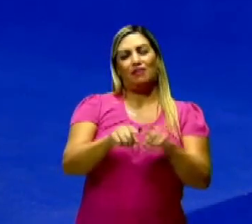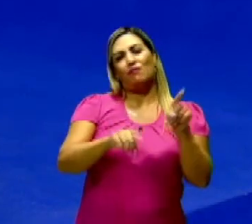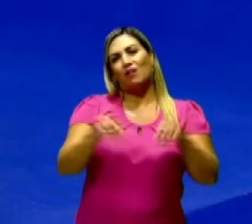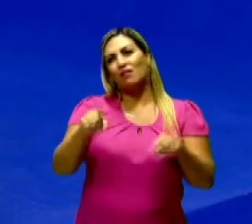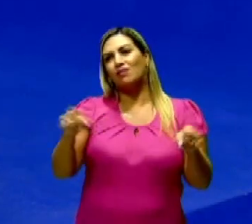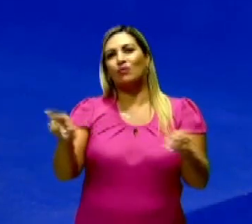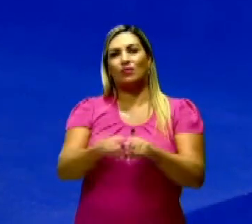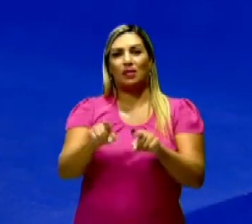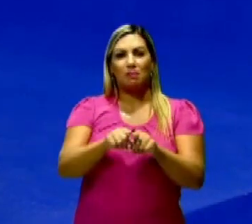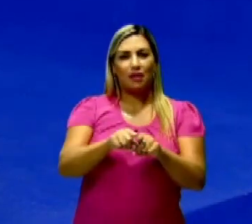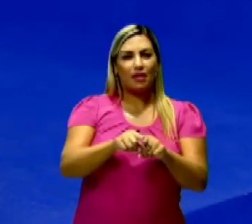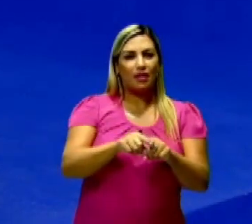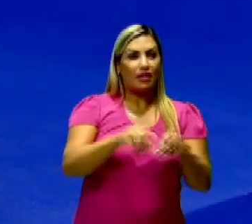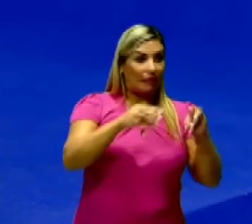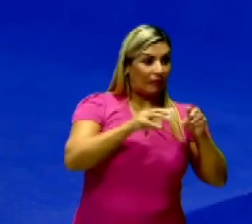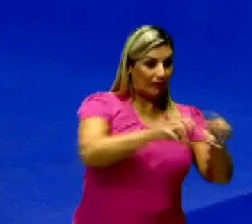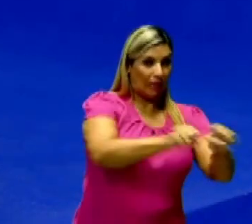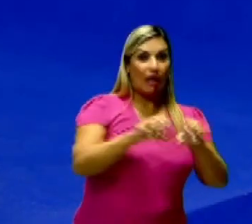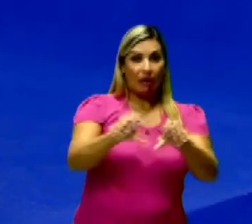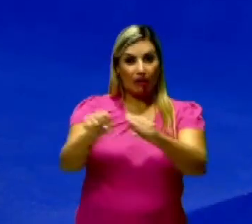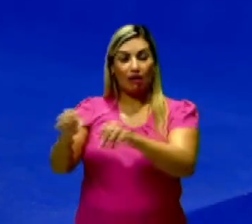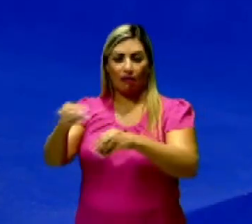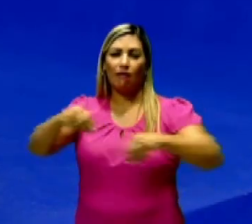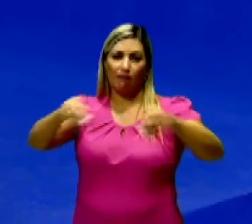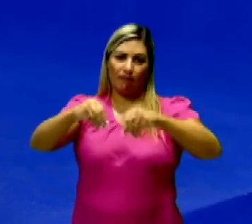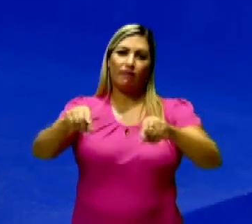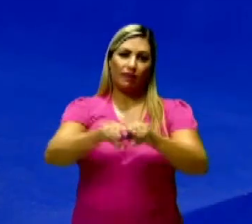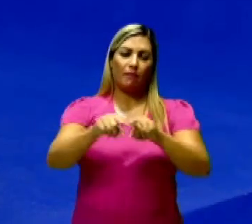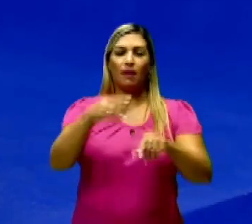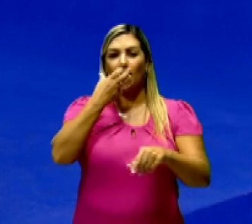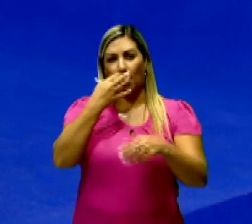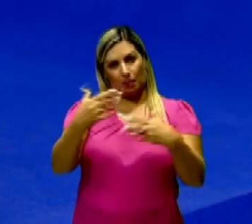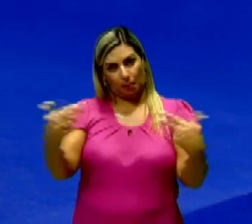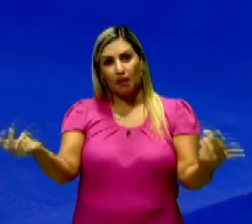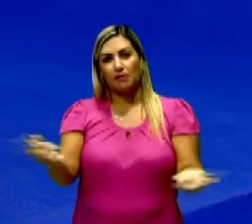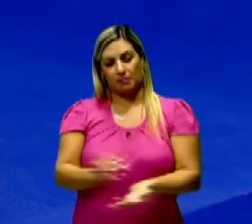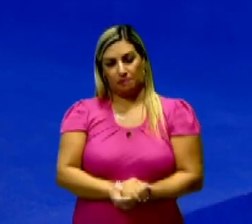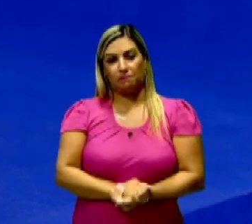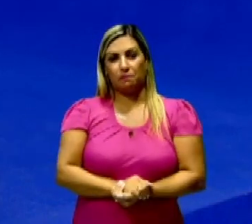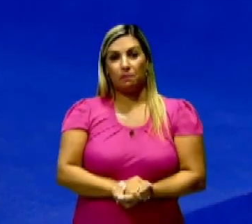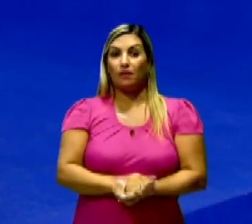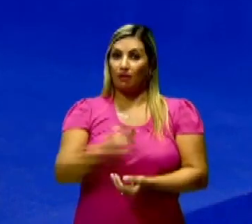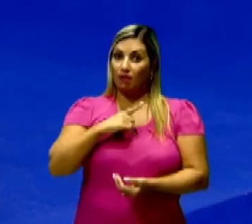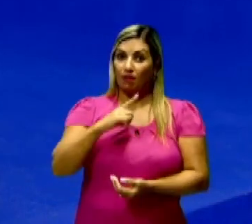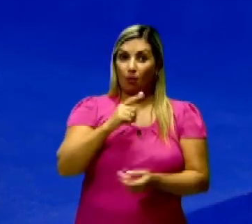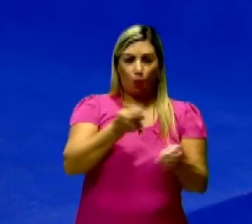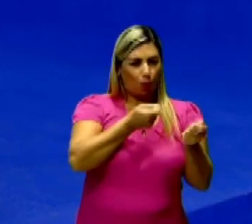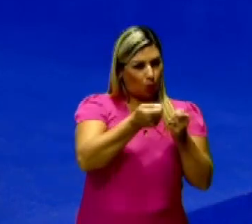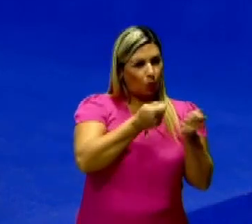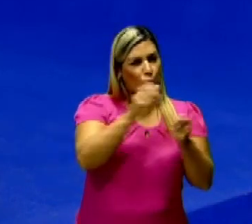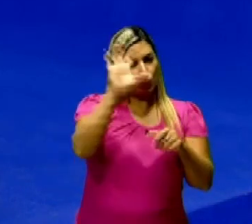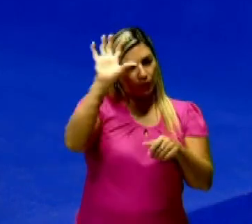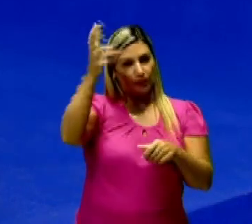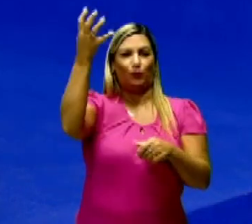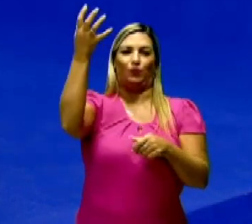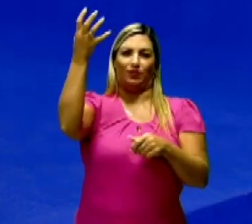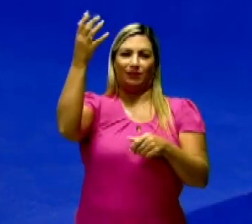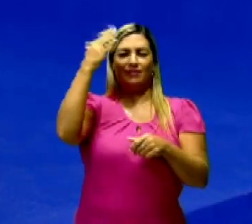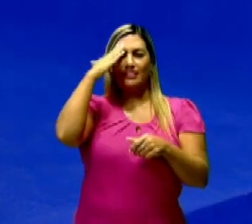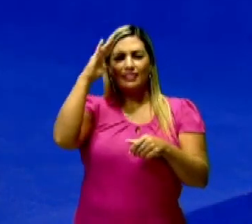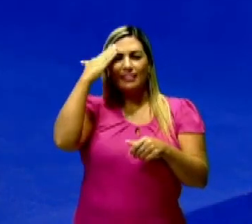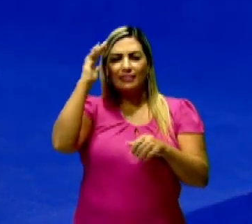a disputa territorial, né, com outros animais. Então a gente vai ter aí justamente esse domínio sobre a natureza, tá?